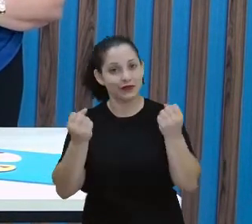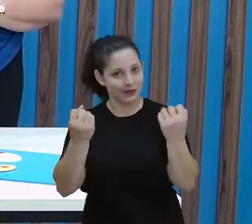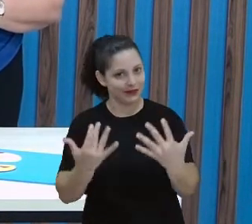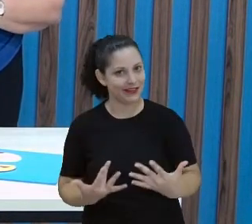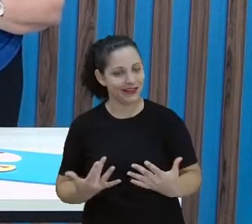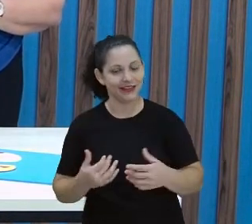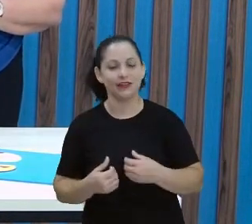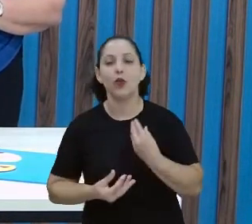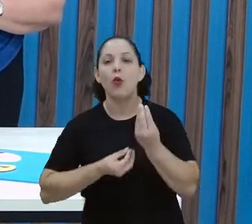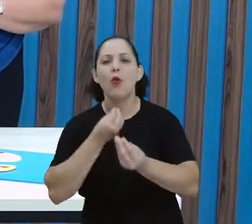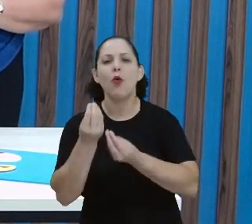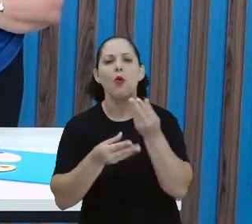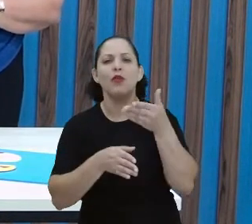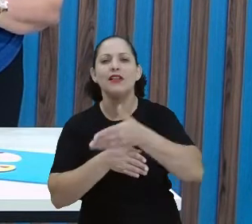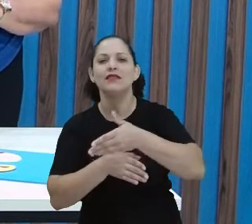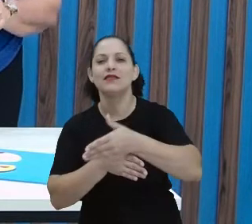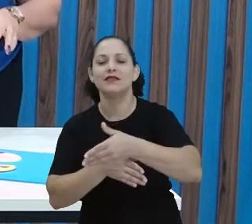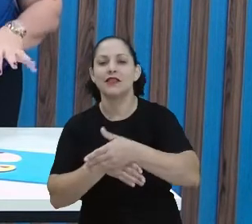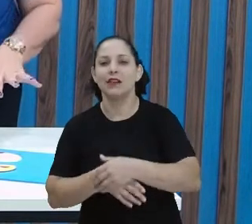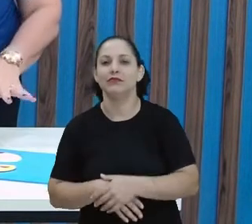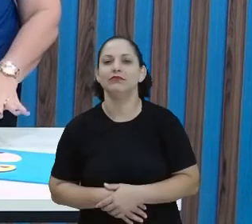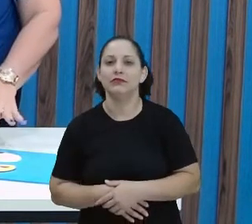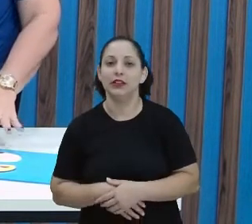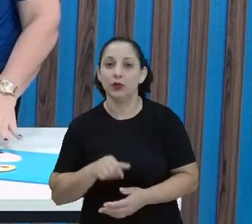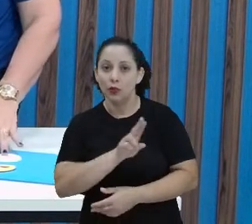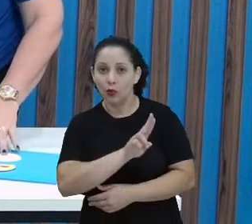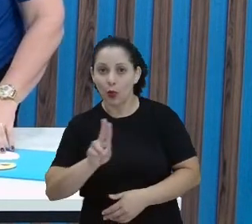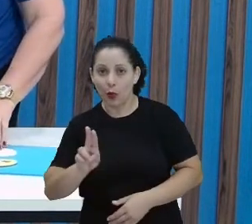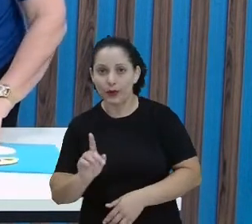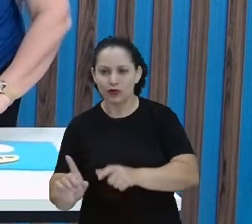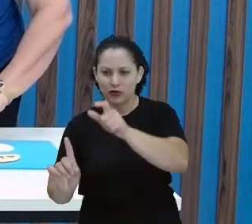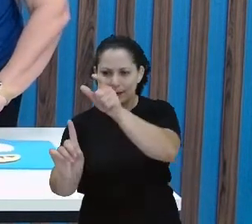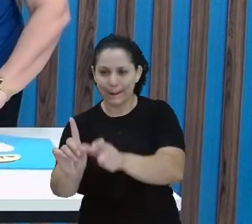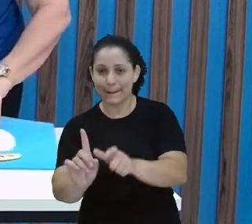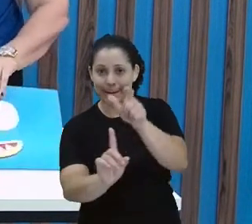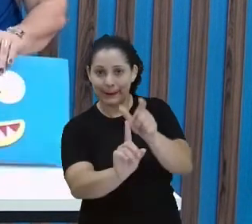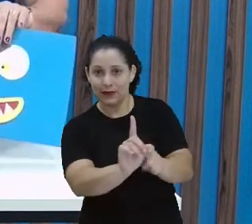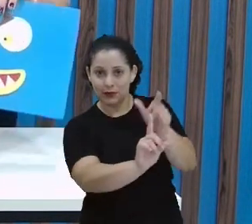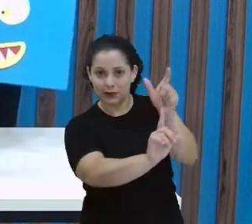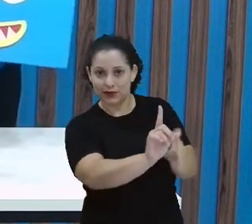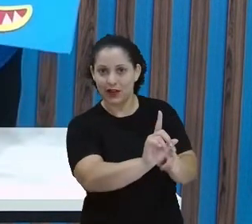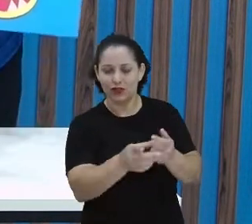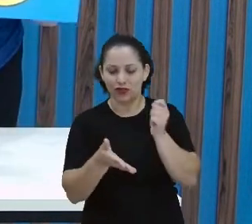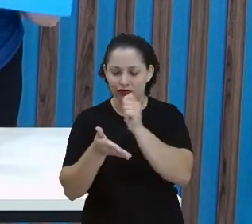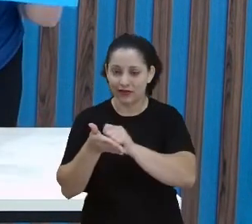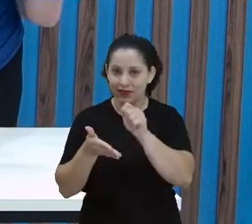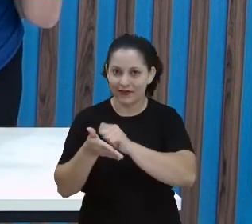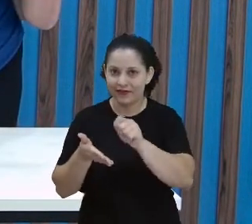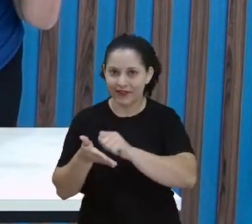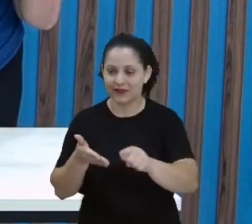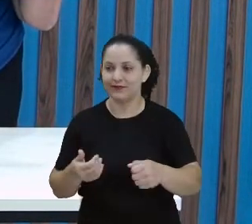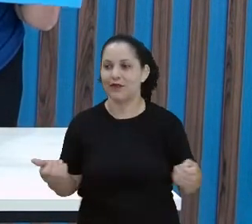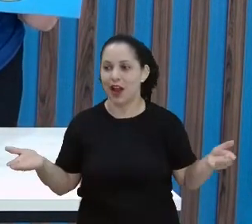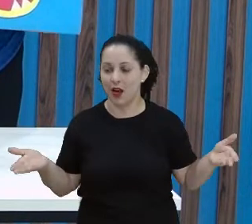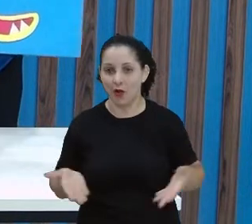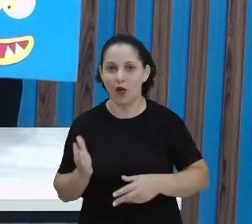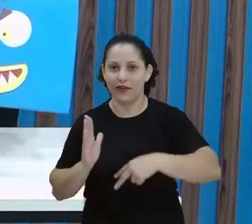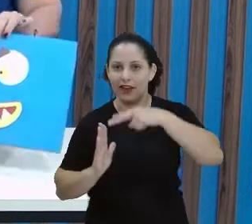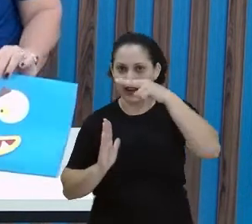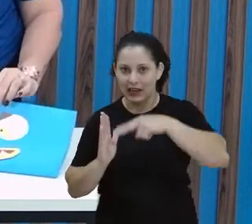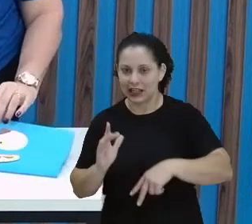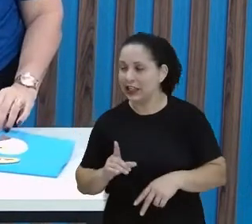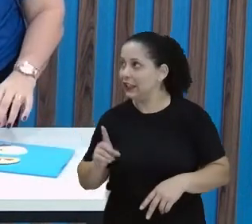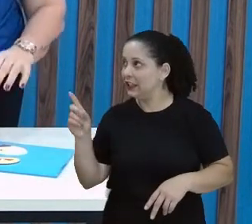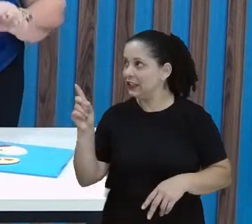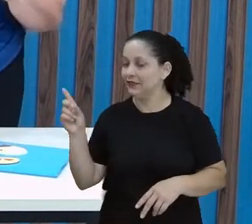e fazer a escrita dos nomes dos personagens. A gente já está com a escrita aqui, ó. Aí a gente vai ler com a ajuda do